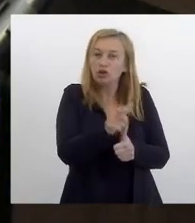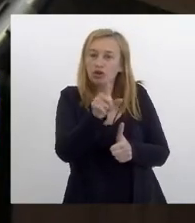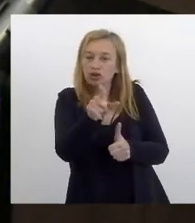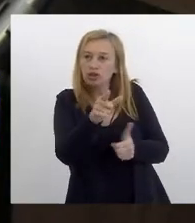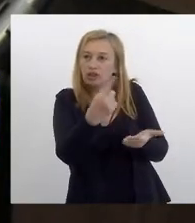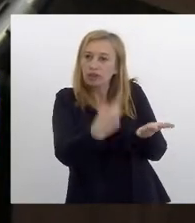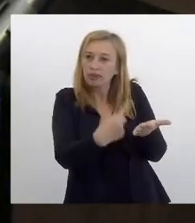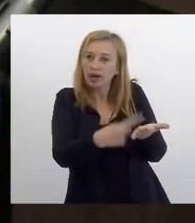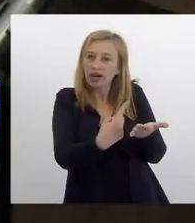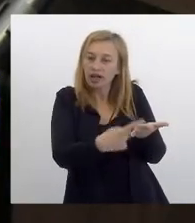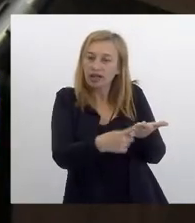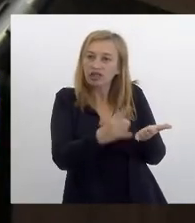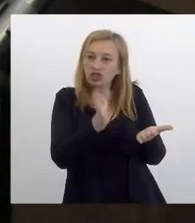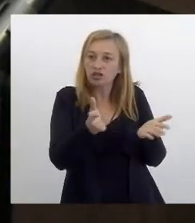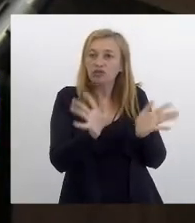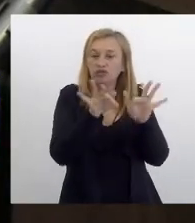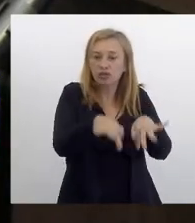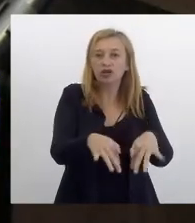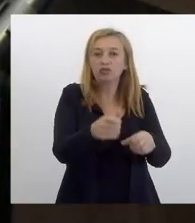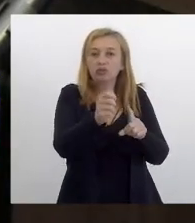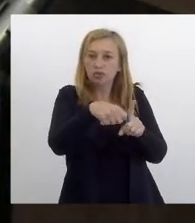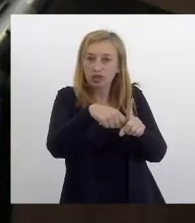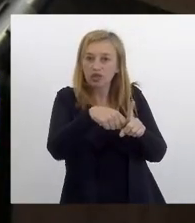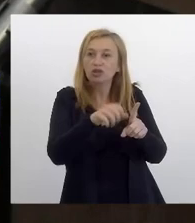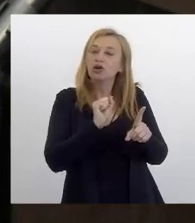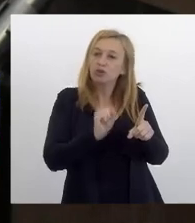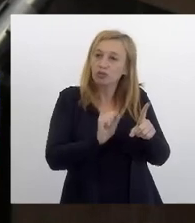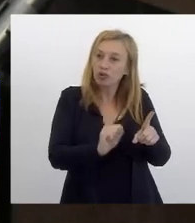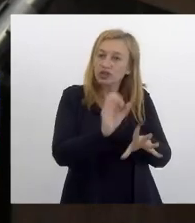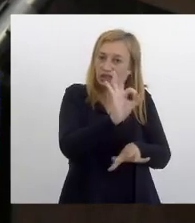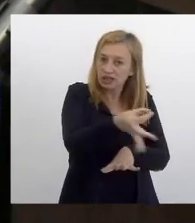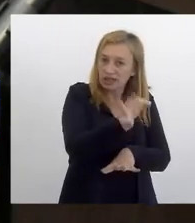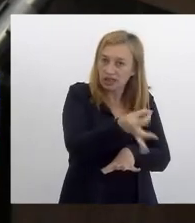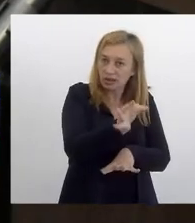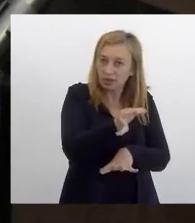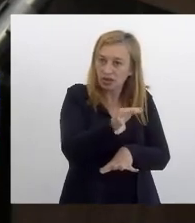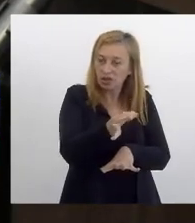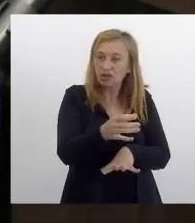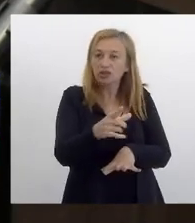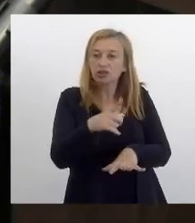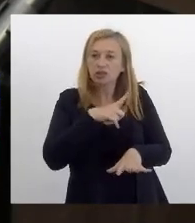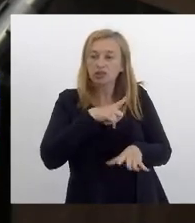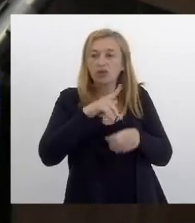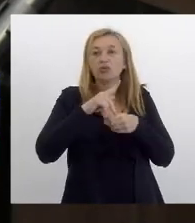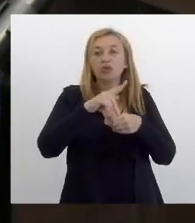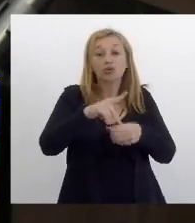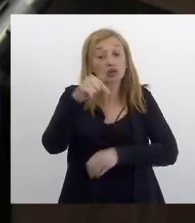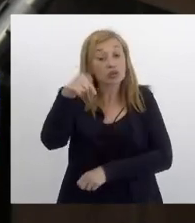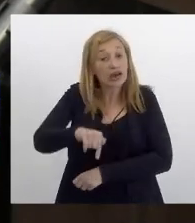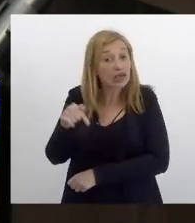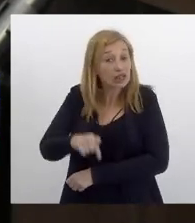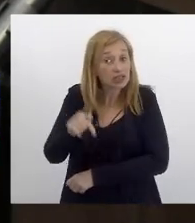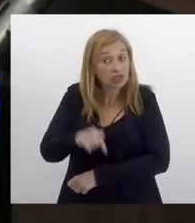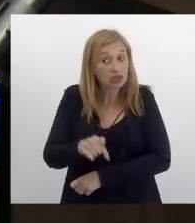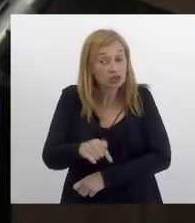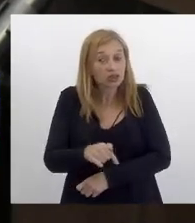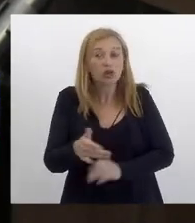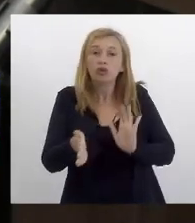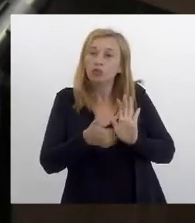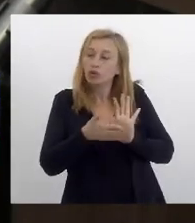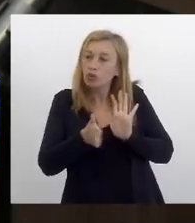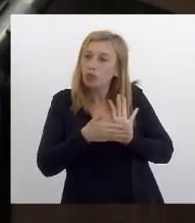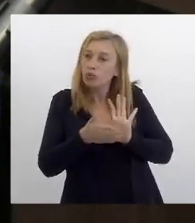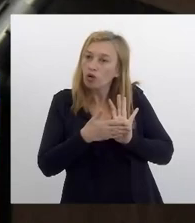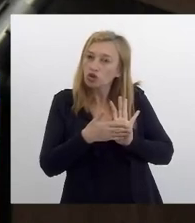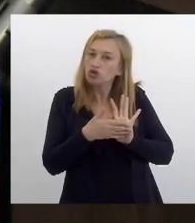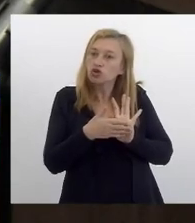já está marcada para o final desse mês, para que a gente possa definitivamente ter uma procuradoria aqui, com uma proposta de